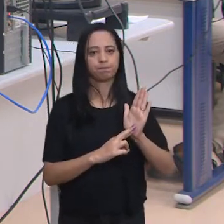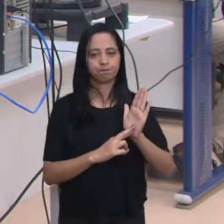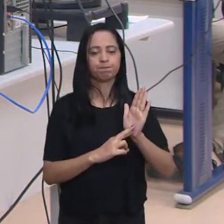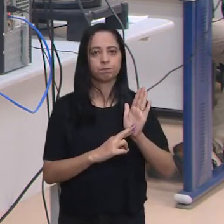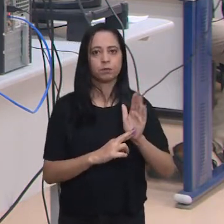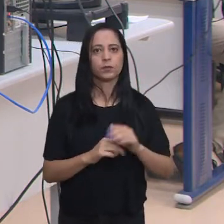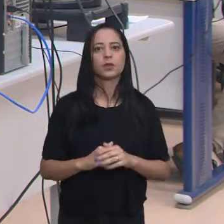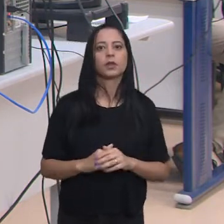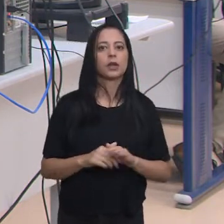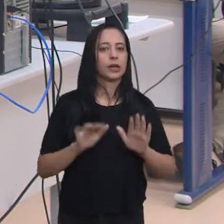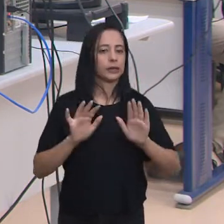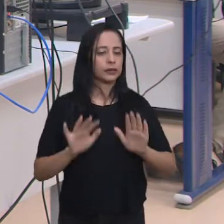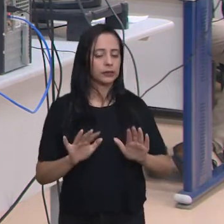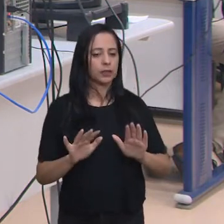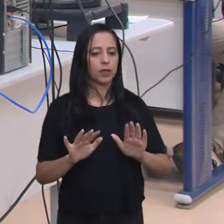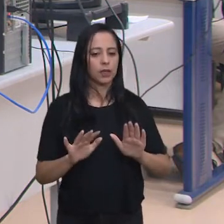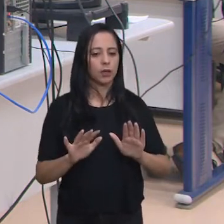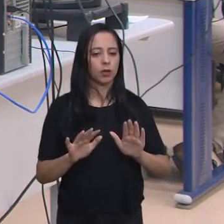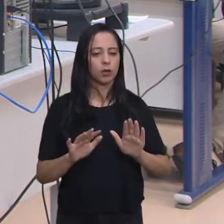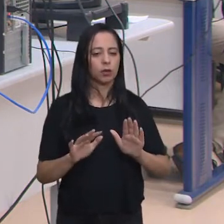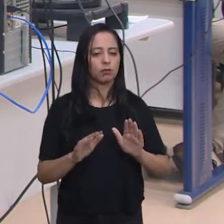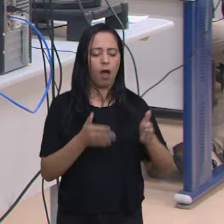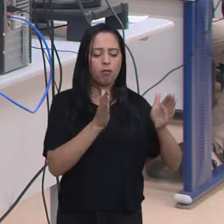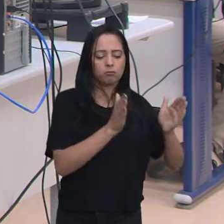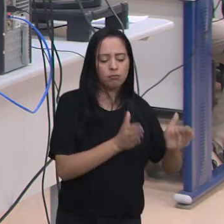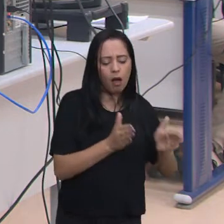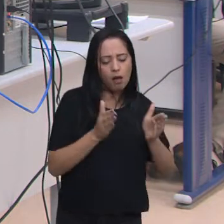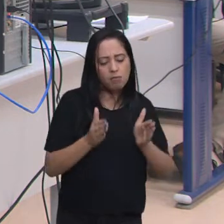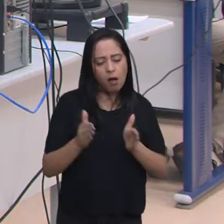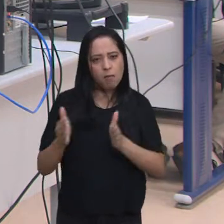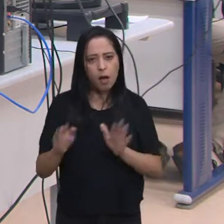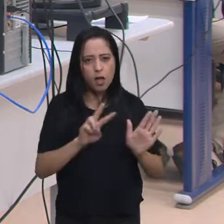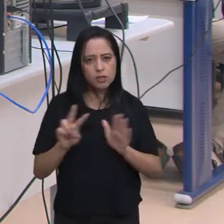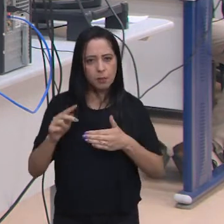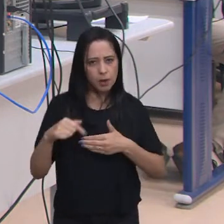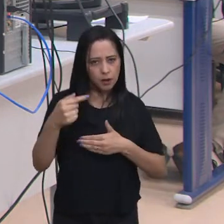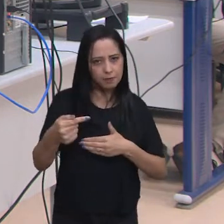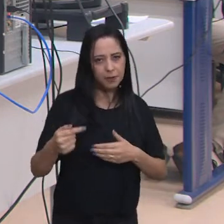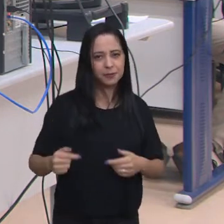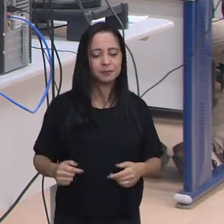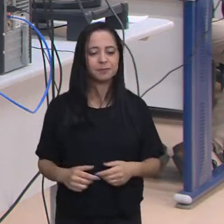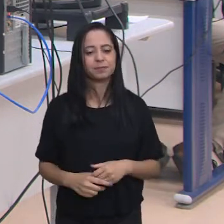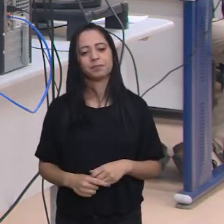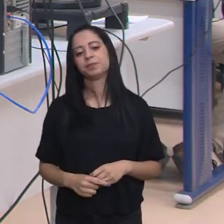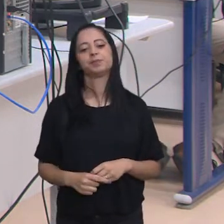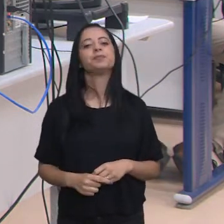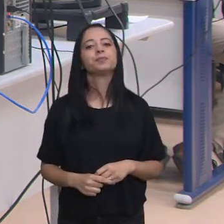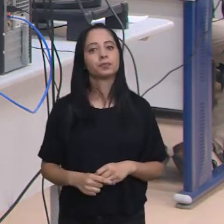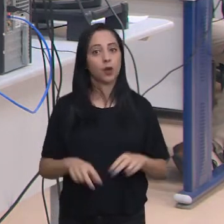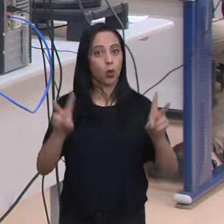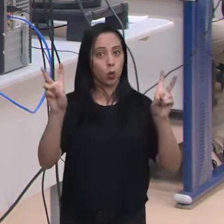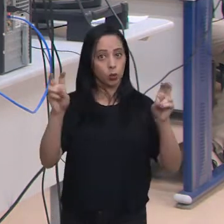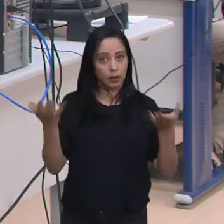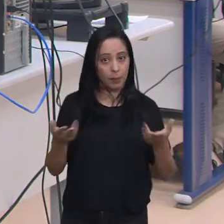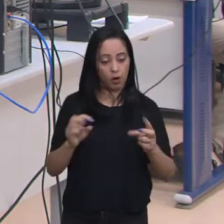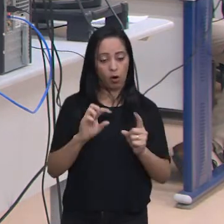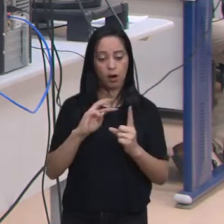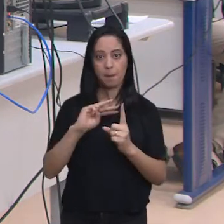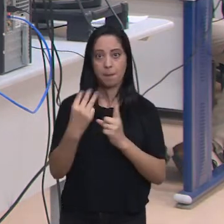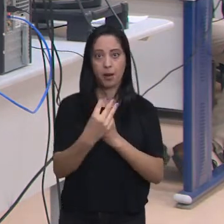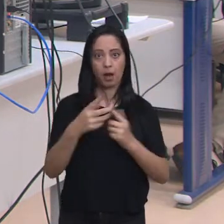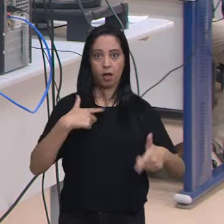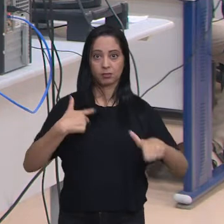classificação prévia, deve acontecer ao longo das próximas semanas. E o assunto agora é mercado de trabalho?